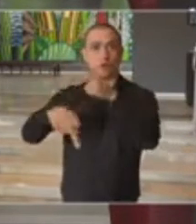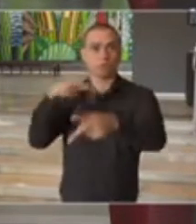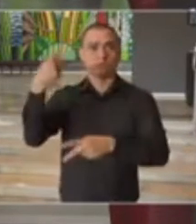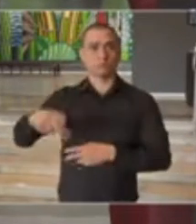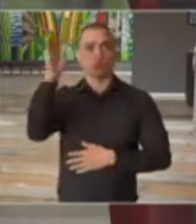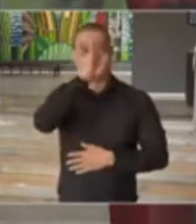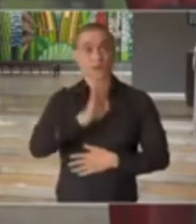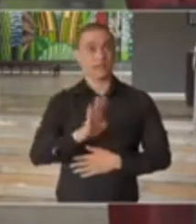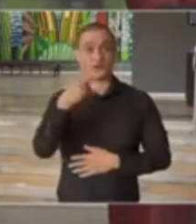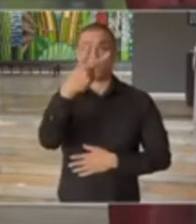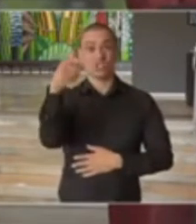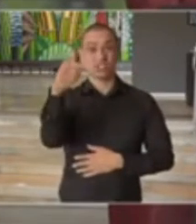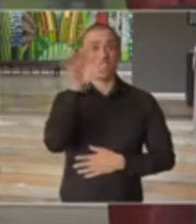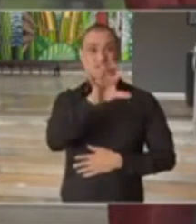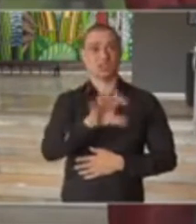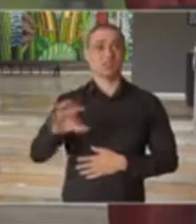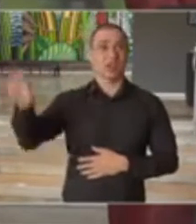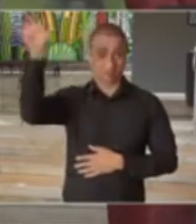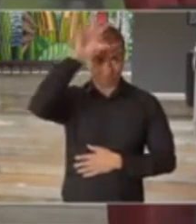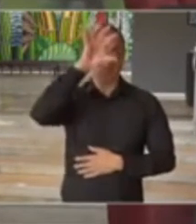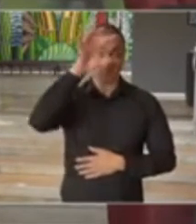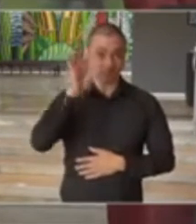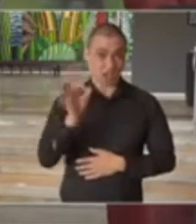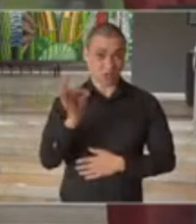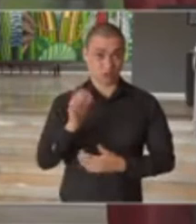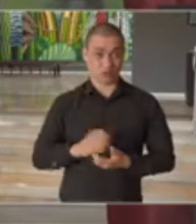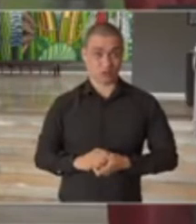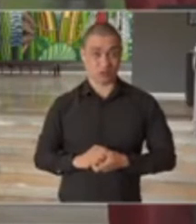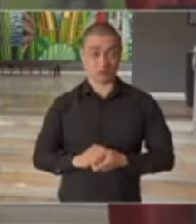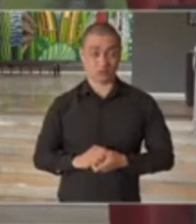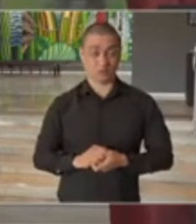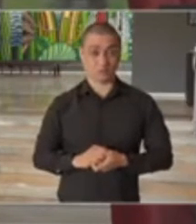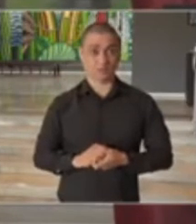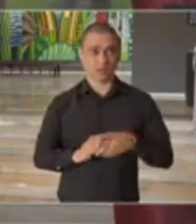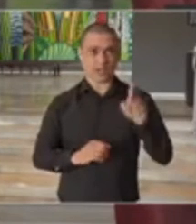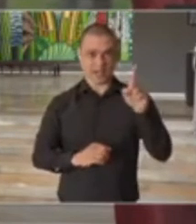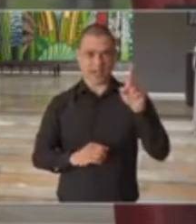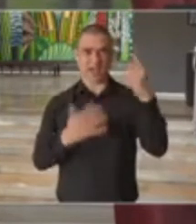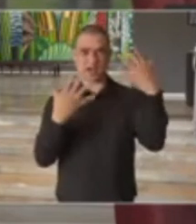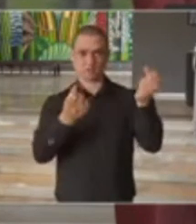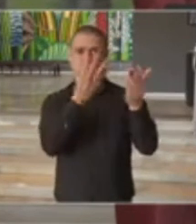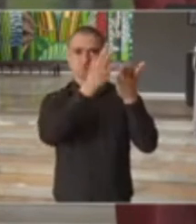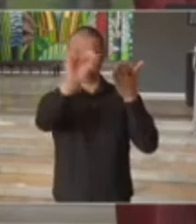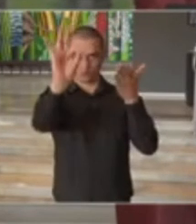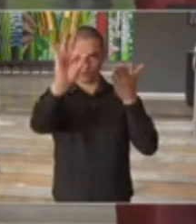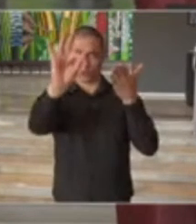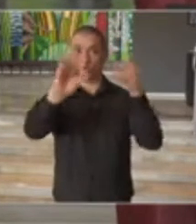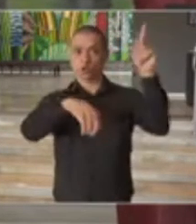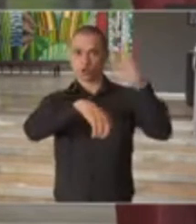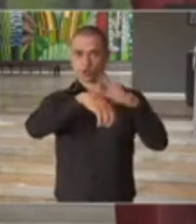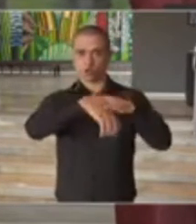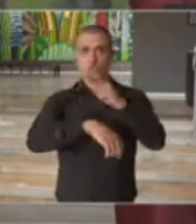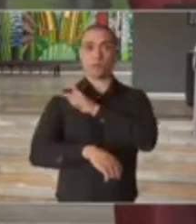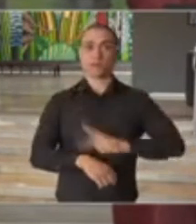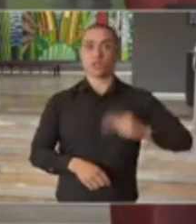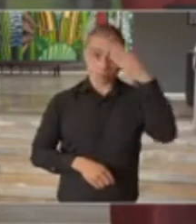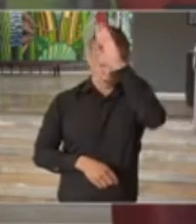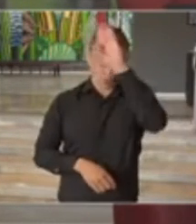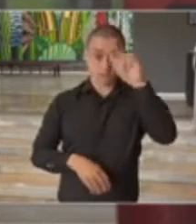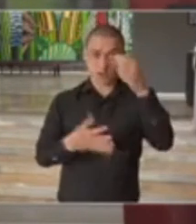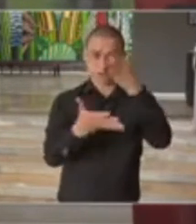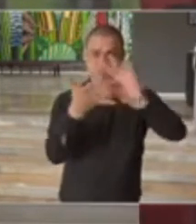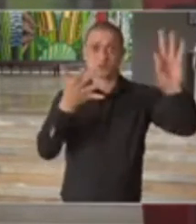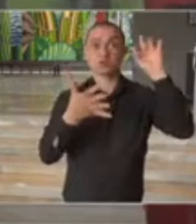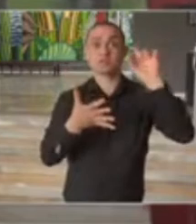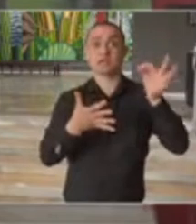brasileira em 27 estados do país. A medida que foi sancionada corretamente, diga-se, pelo presidente da República, foi